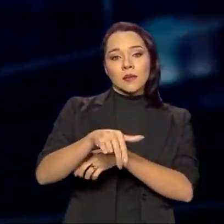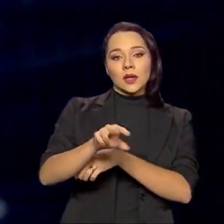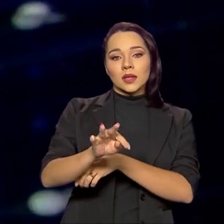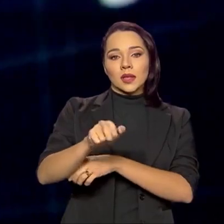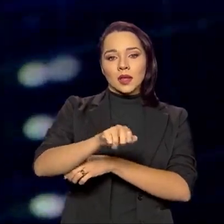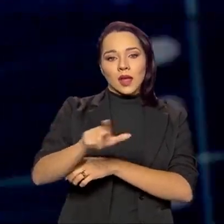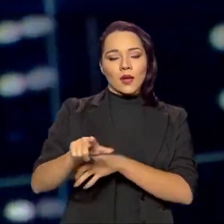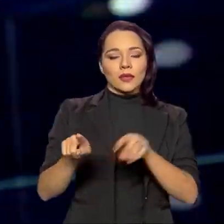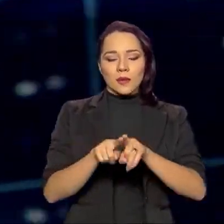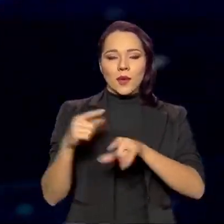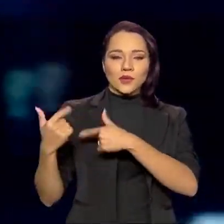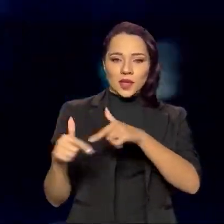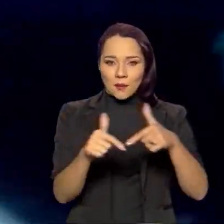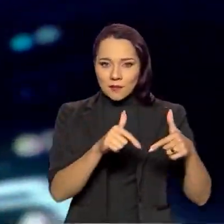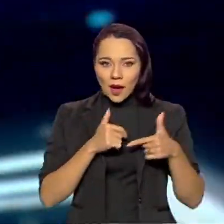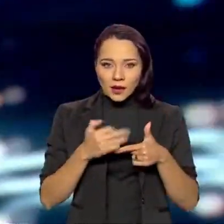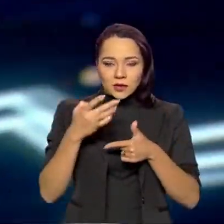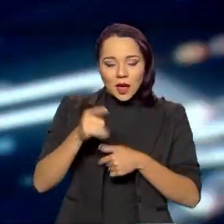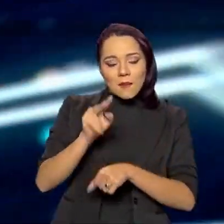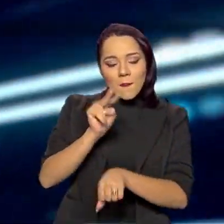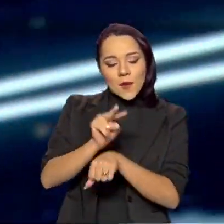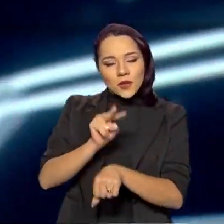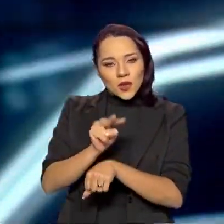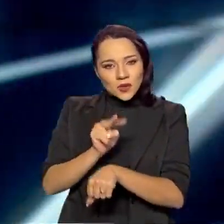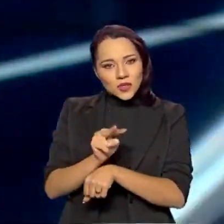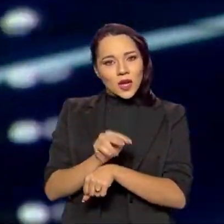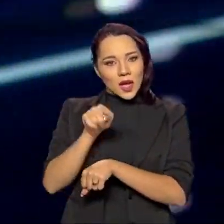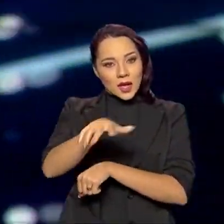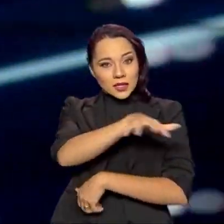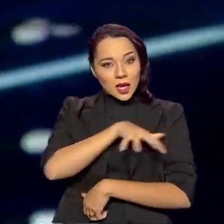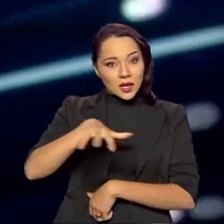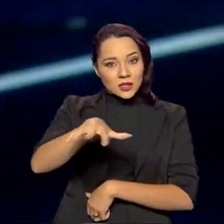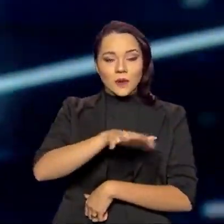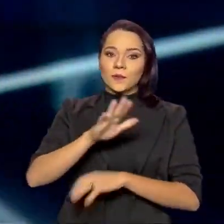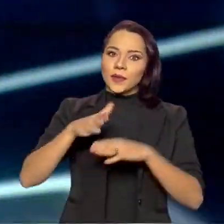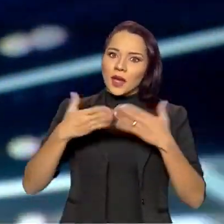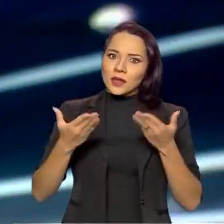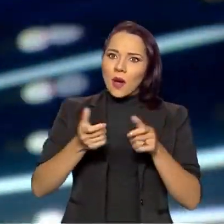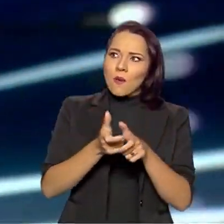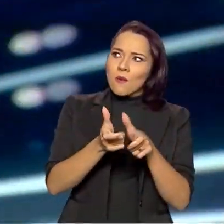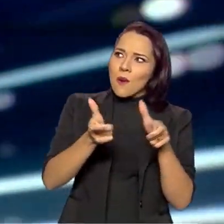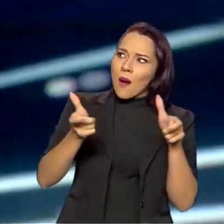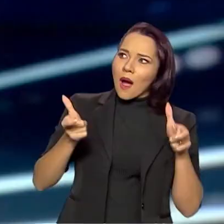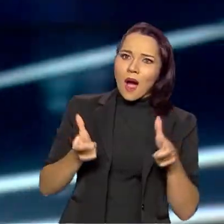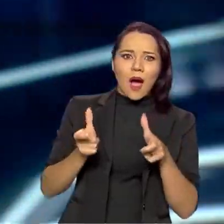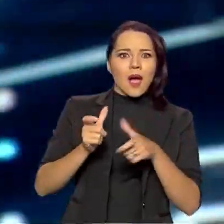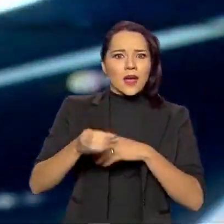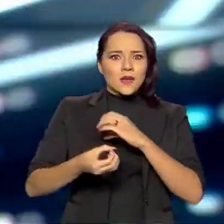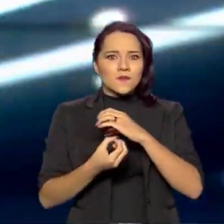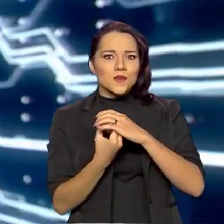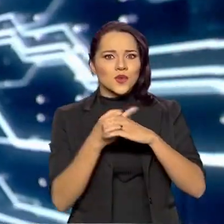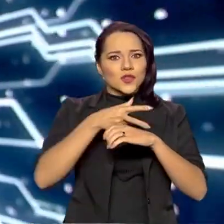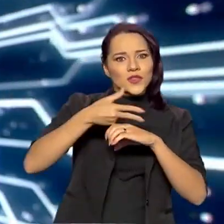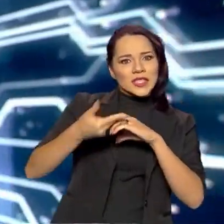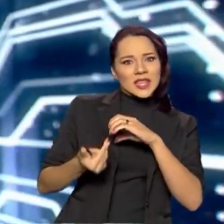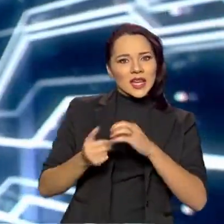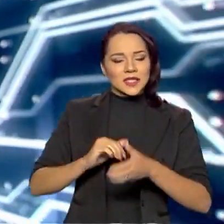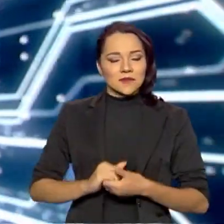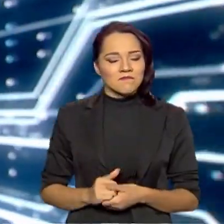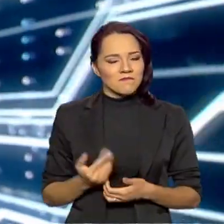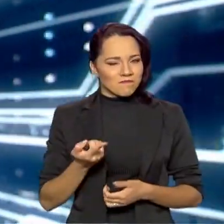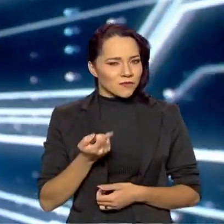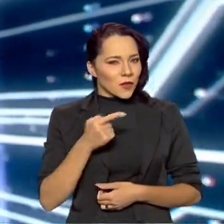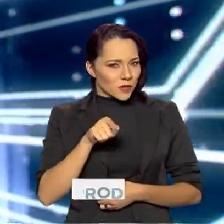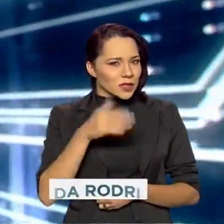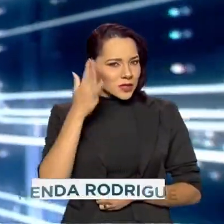trabalhos que estão sendo realizados para preservar essa região que é tão abundante em biodiversidade. Vem cá,